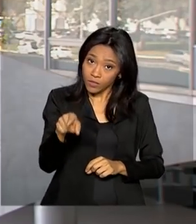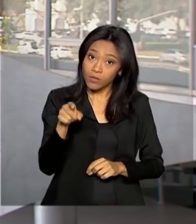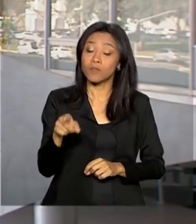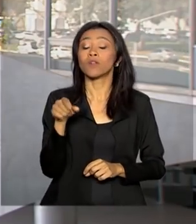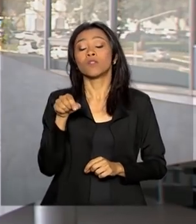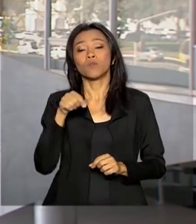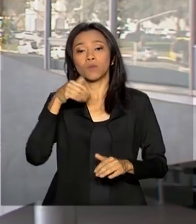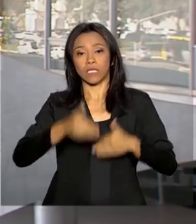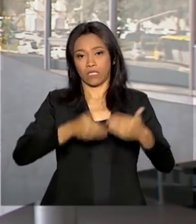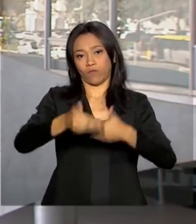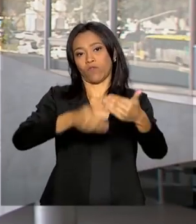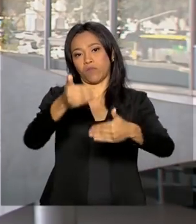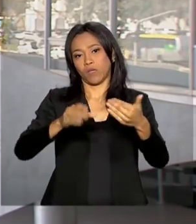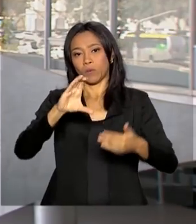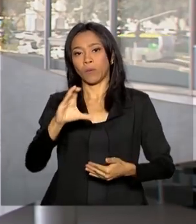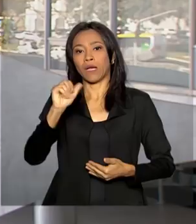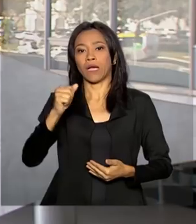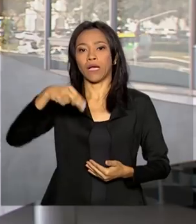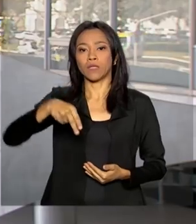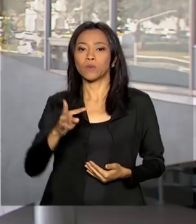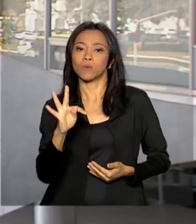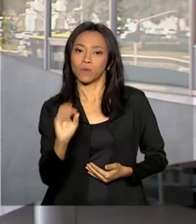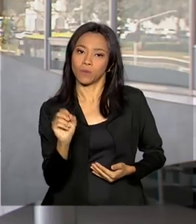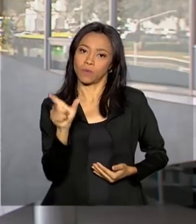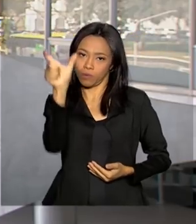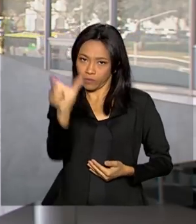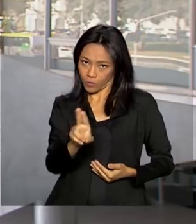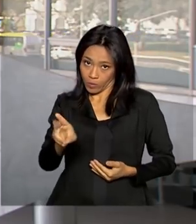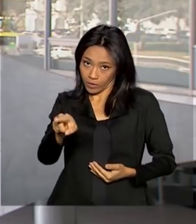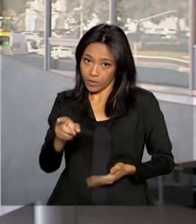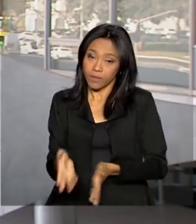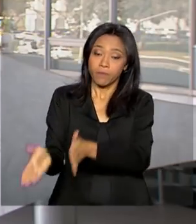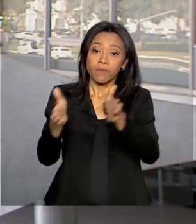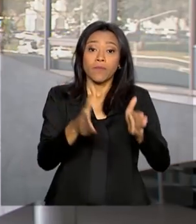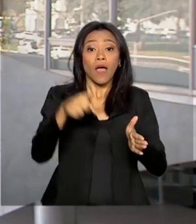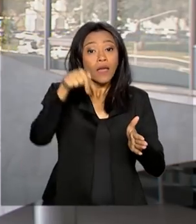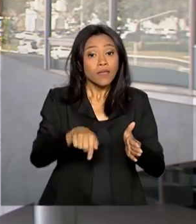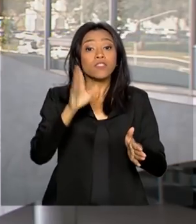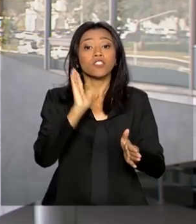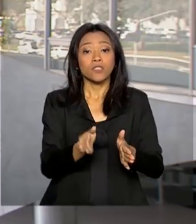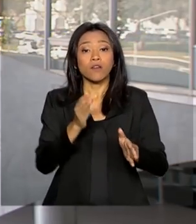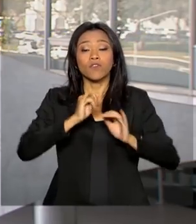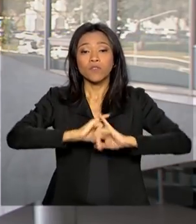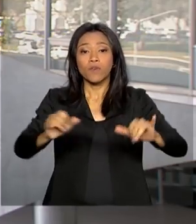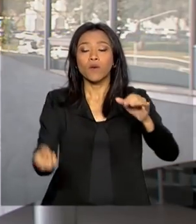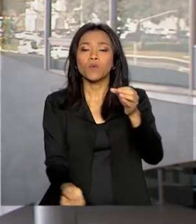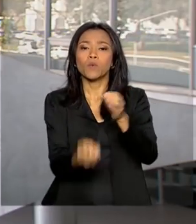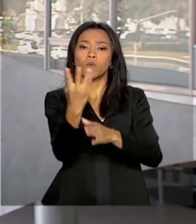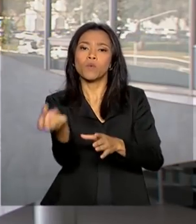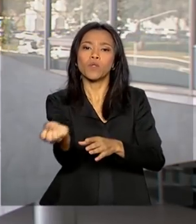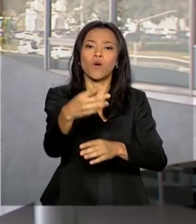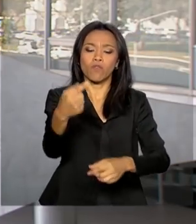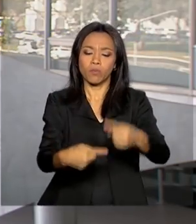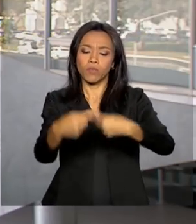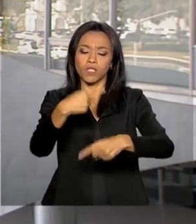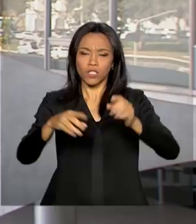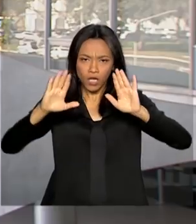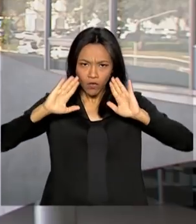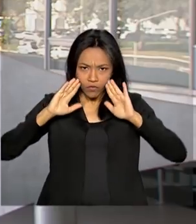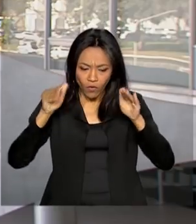Canuto. E ontem foi lançada aqui pelo governo uma nova política com foco no desenvolvimento econômico regional.